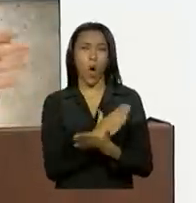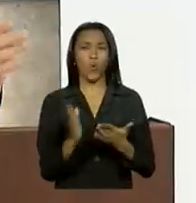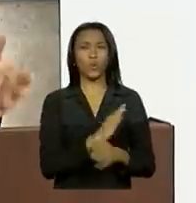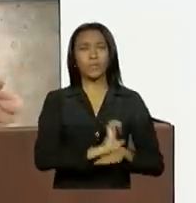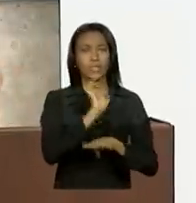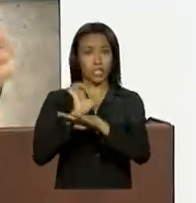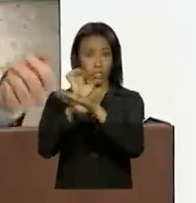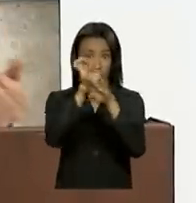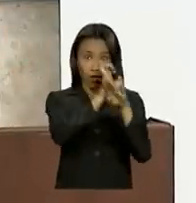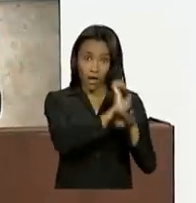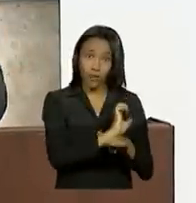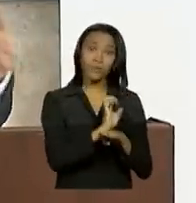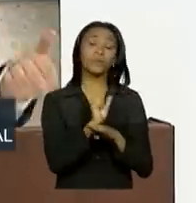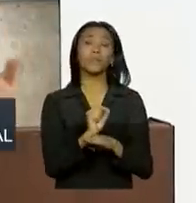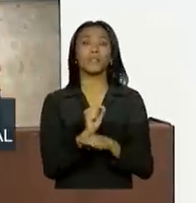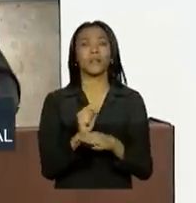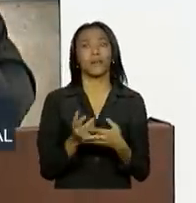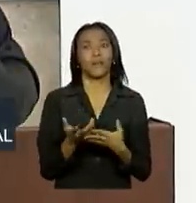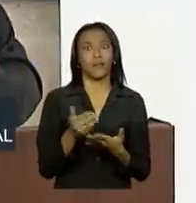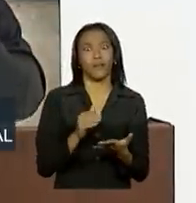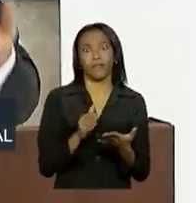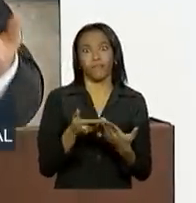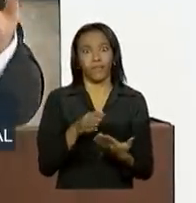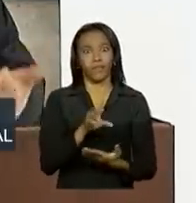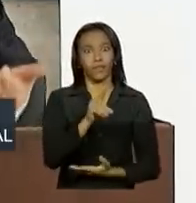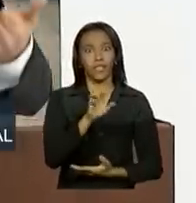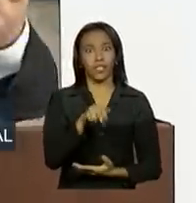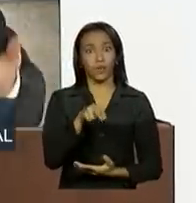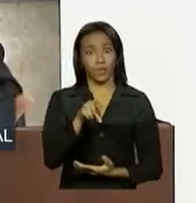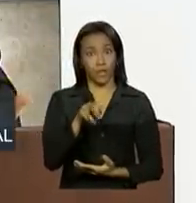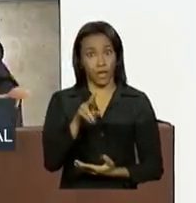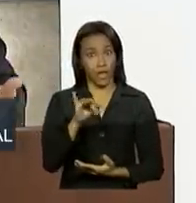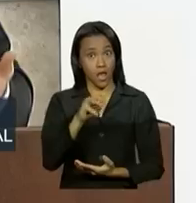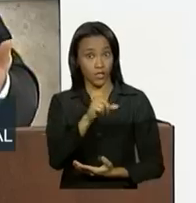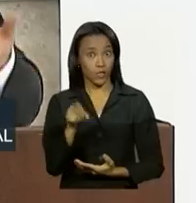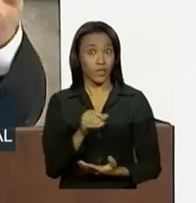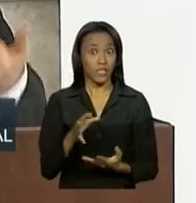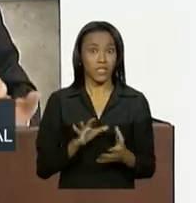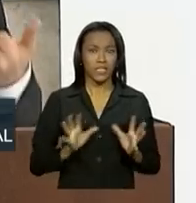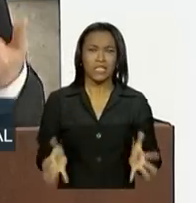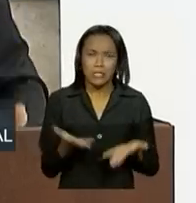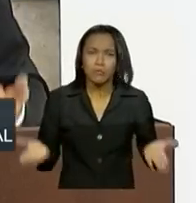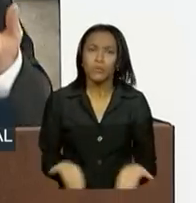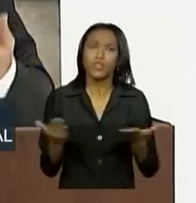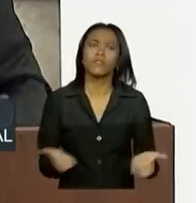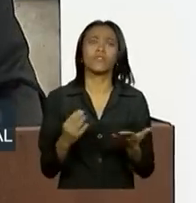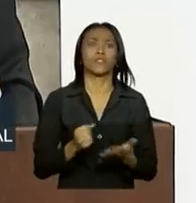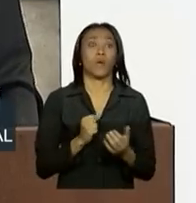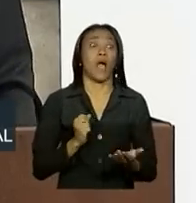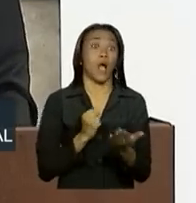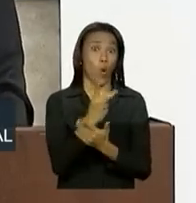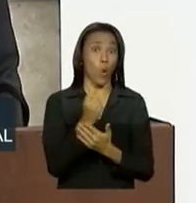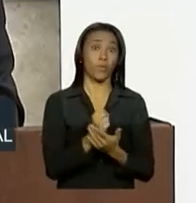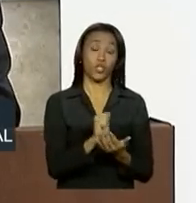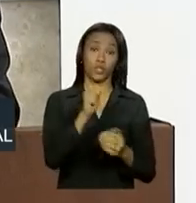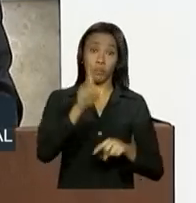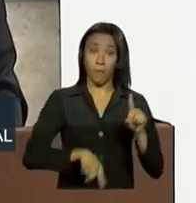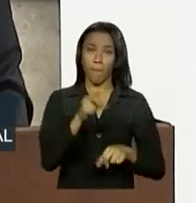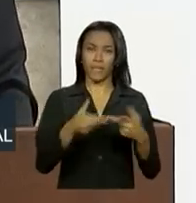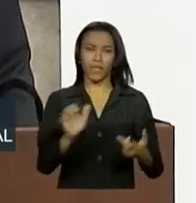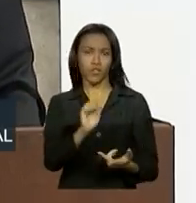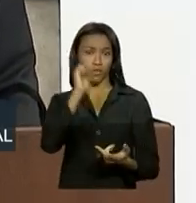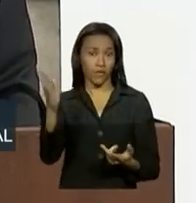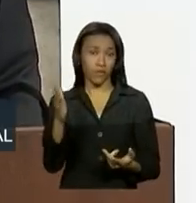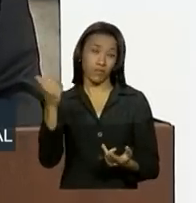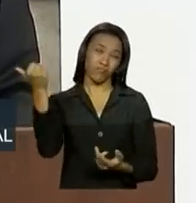estavam dando desonerações e incentivando a importação em prejuízo da produção nacional. Isso vai entrar em